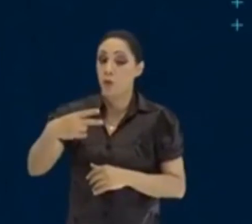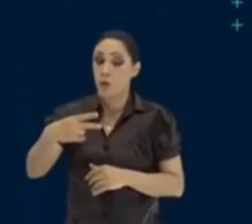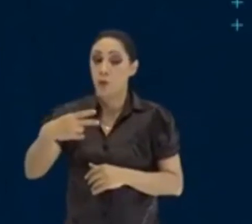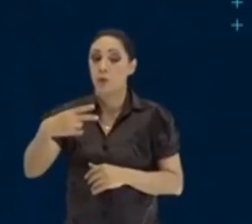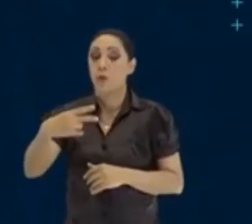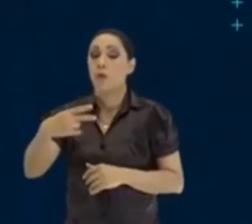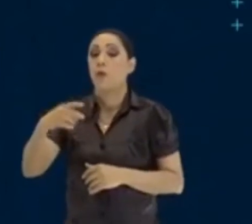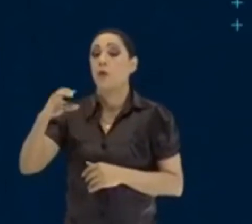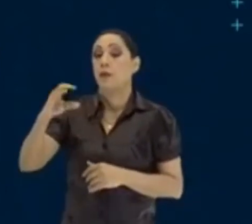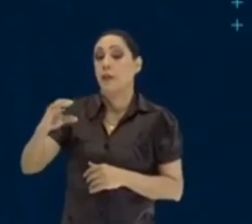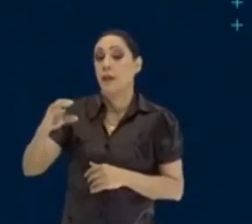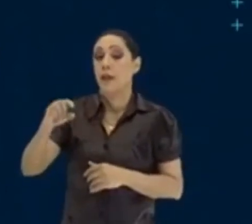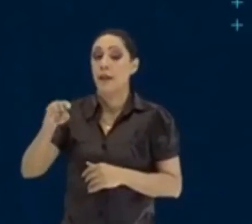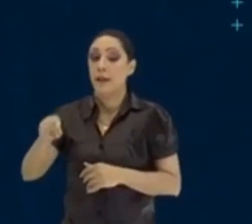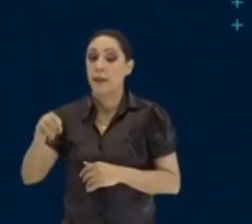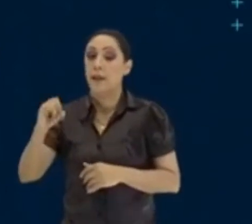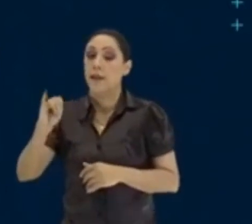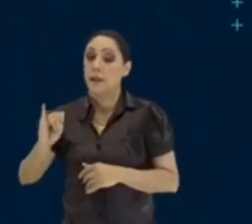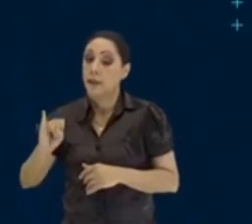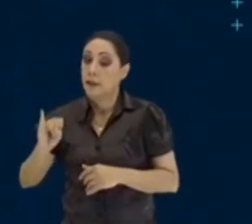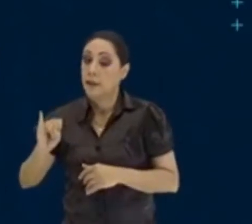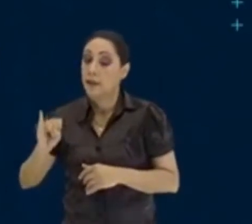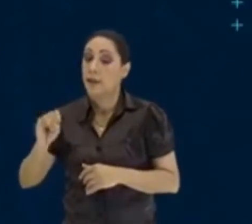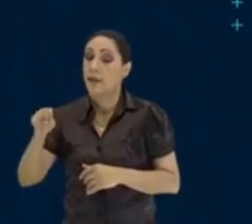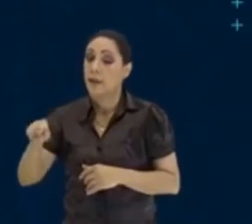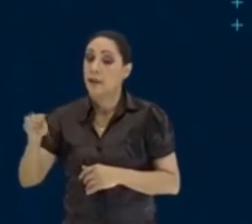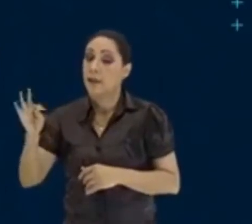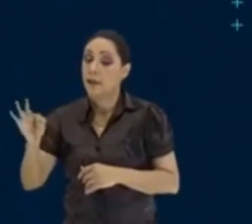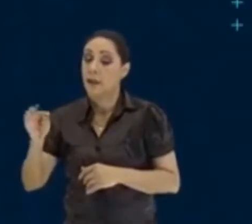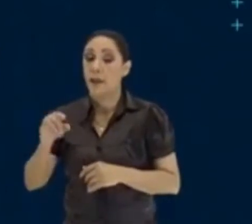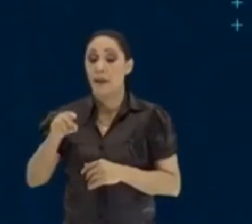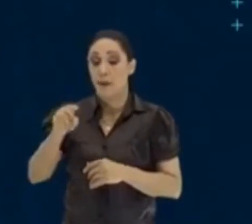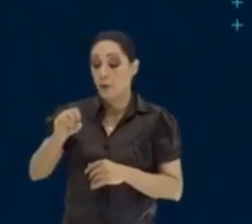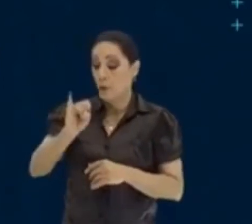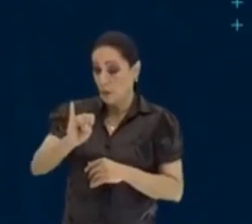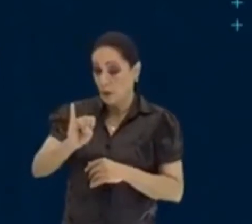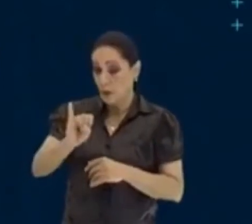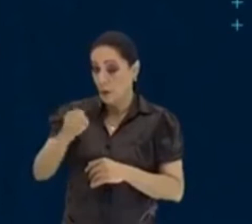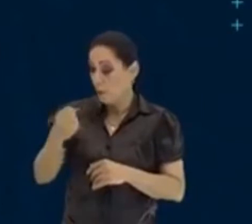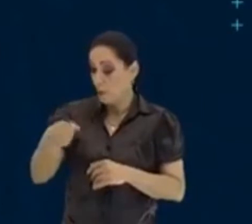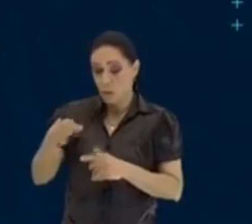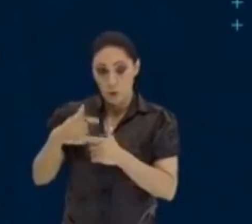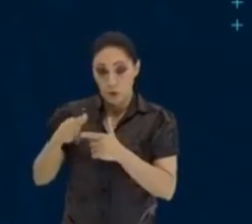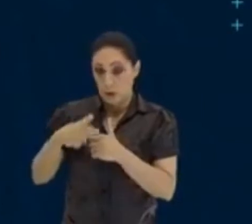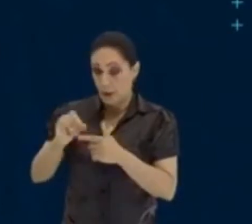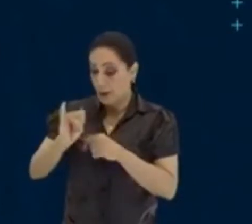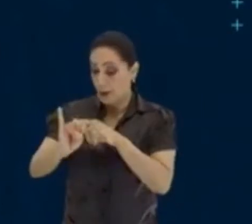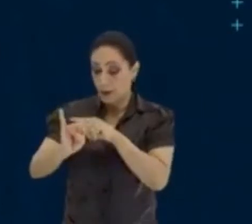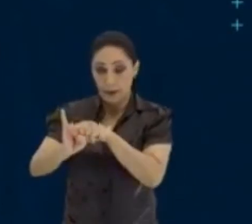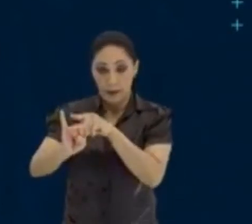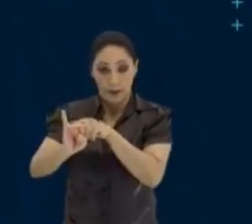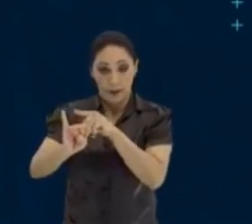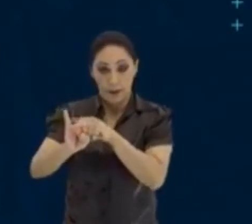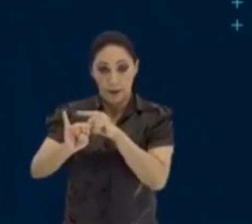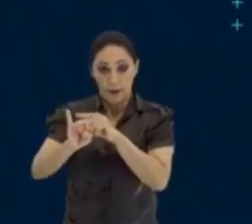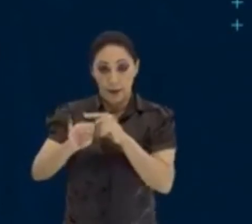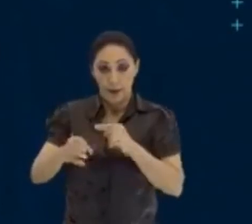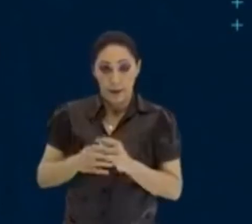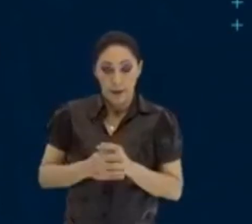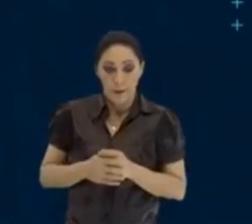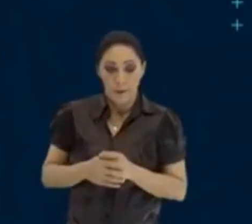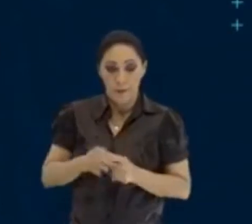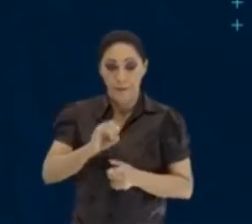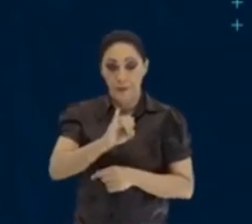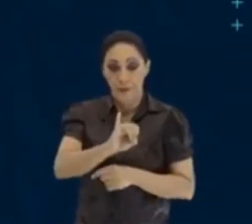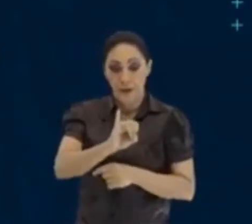Olha o I, eu coloquei para ti, não tem problema, ótimo, sem nenhum problema agora. Esse I, ele está sendo expresso aqui, pessoal,